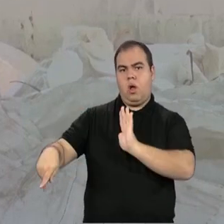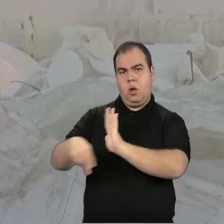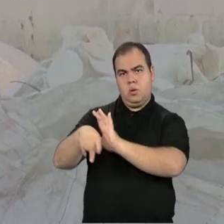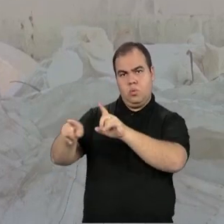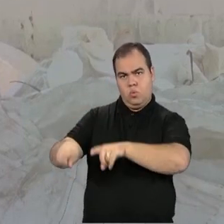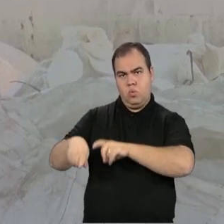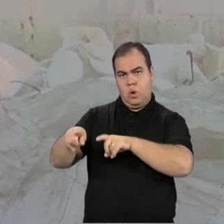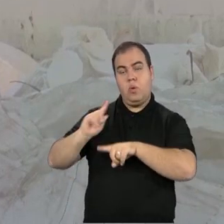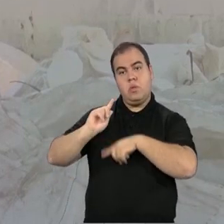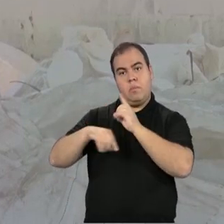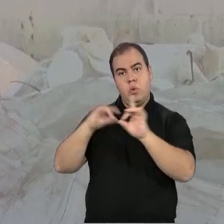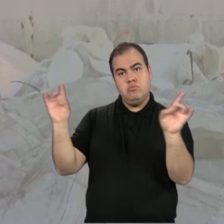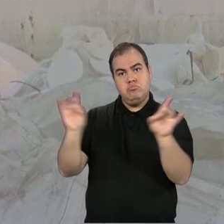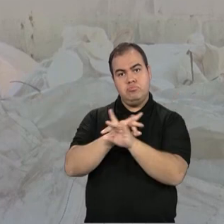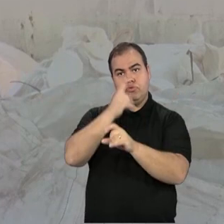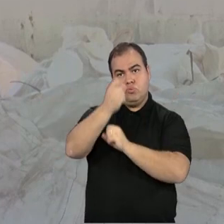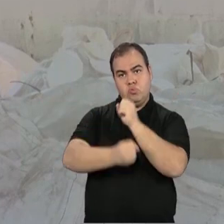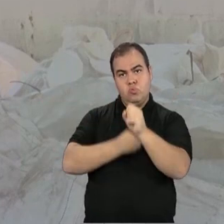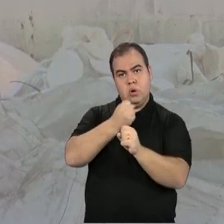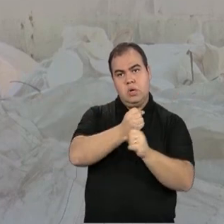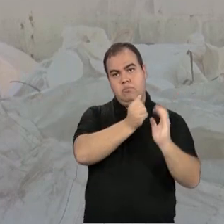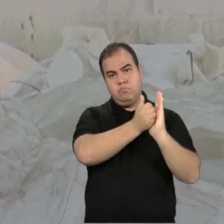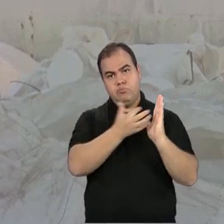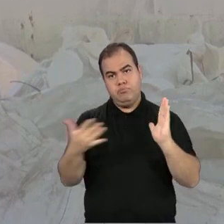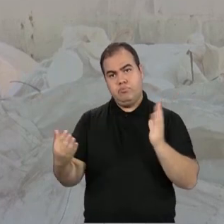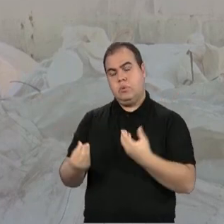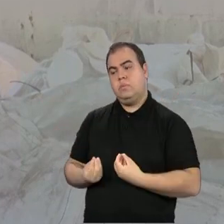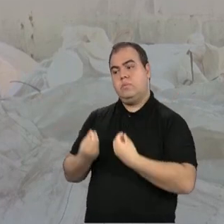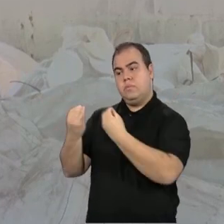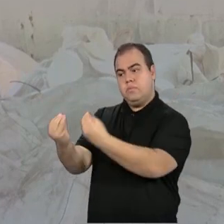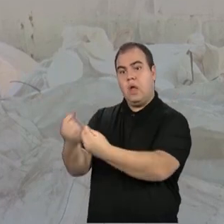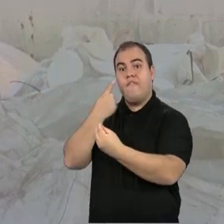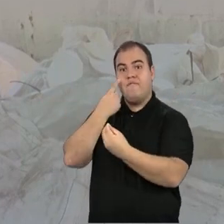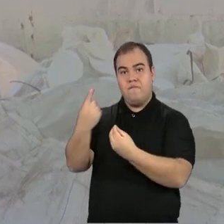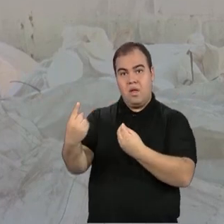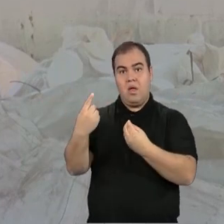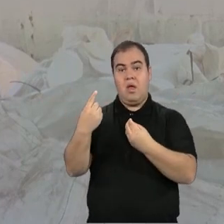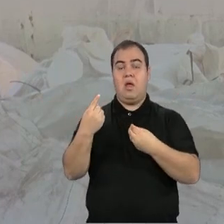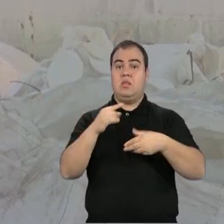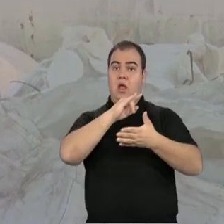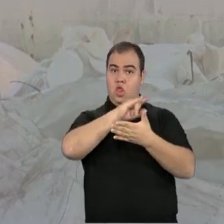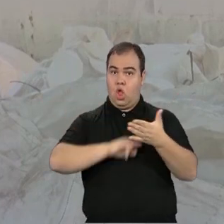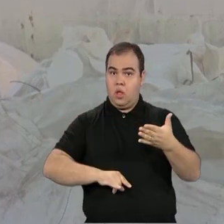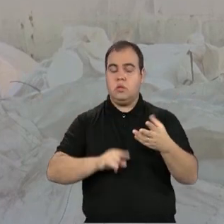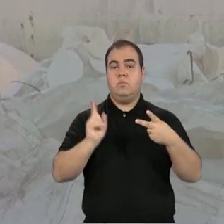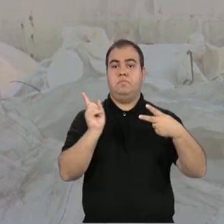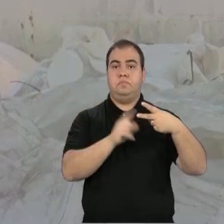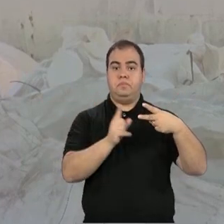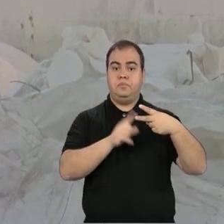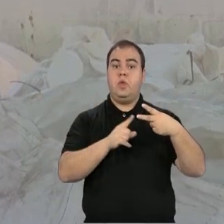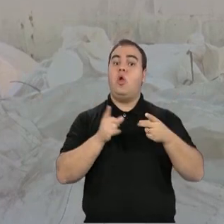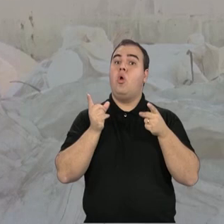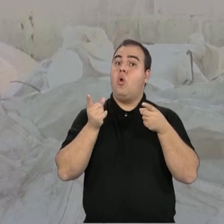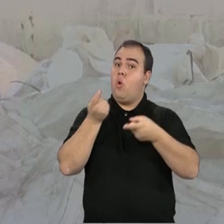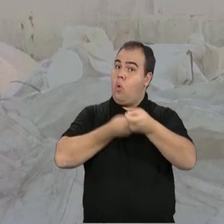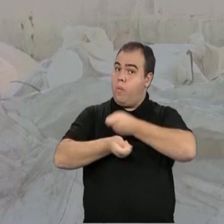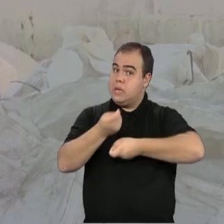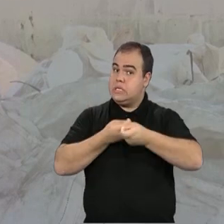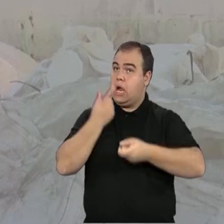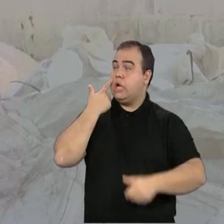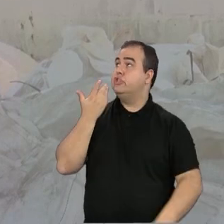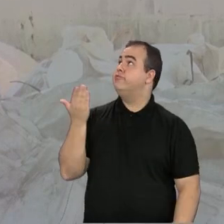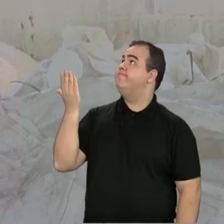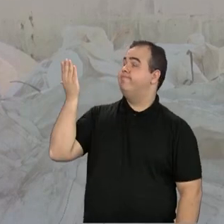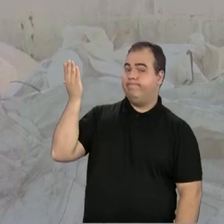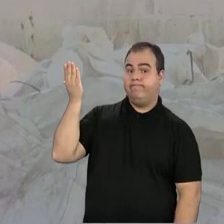devolver em até um ano, contanto da nota fiscal. O segundo elo é o comerciante, que tem que receber essa